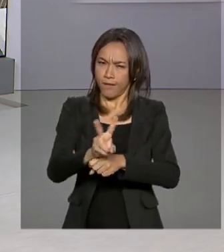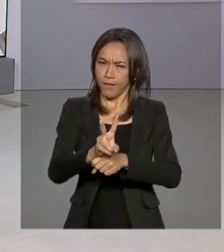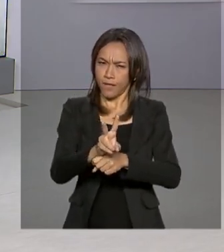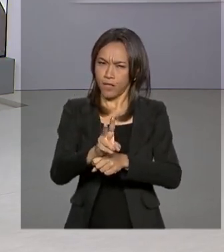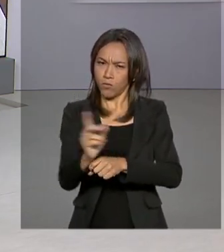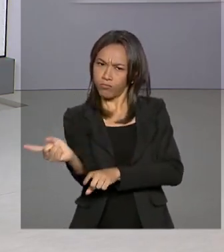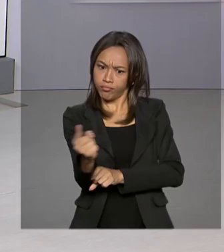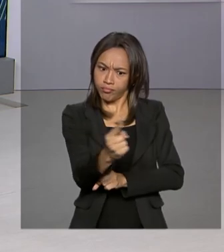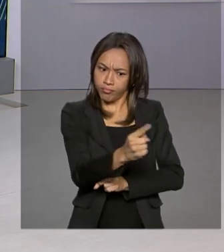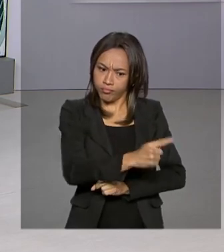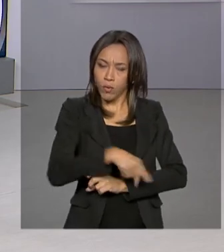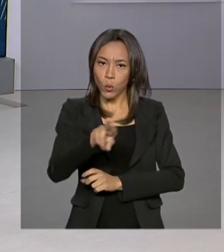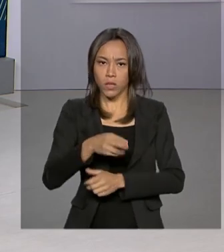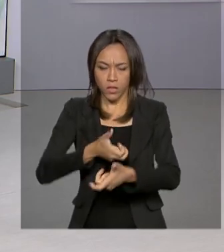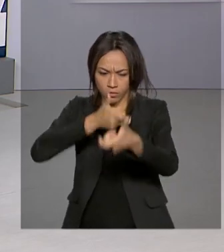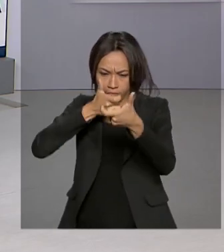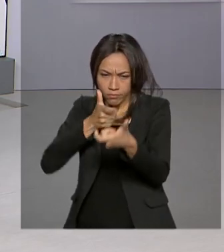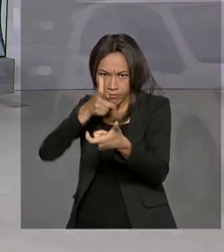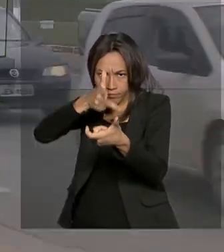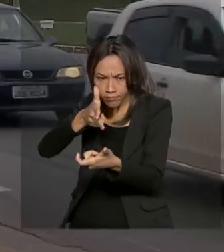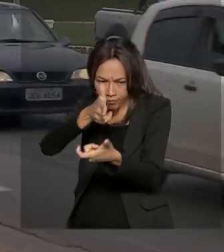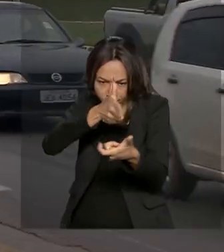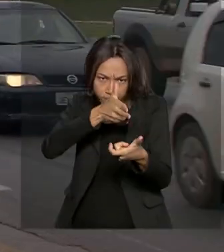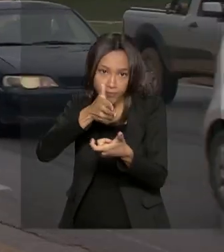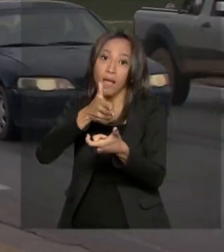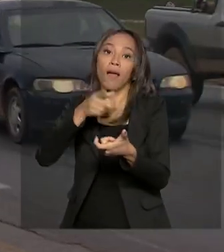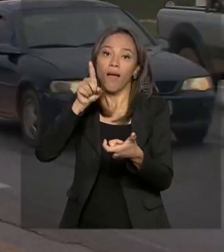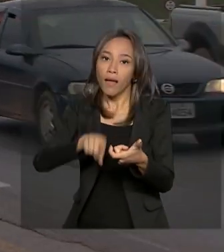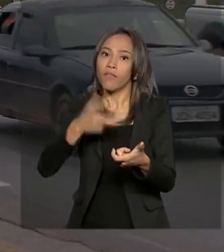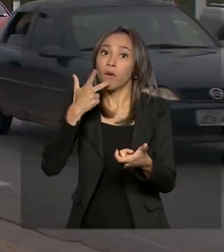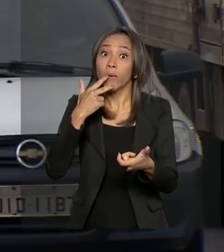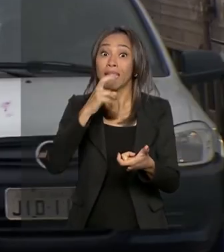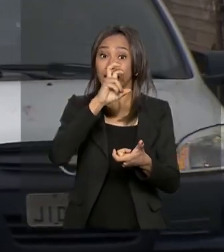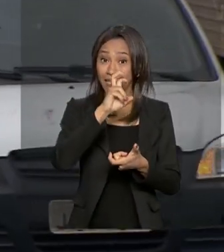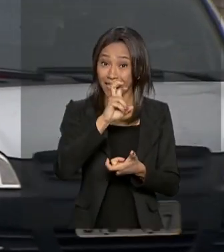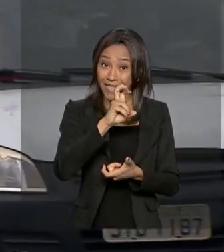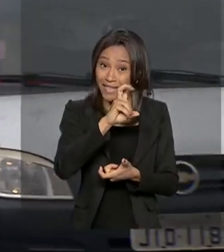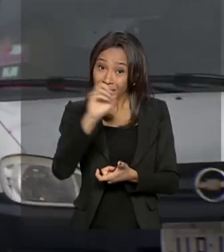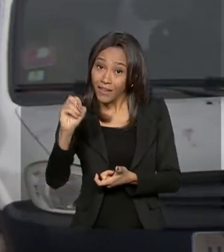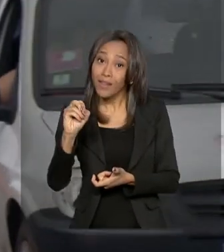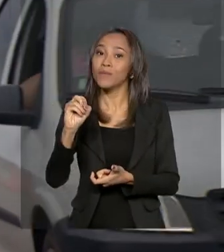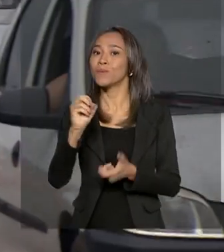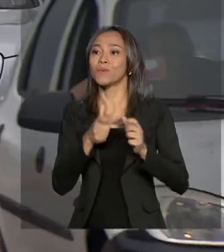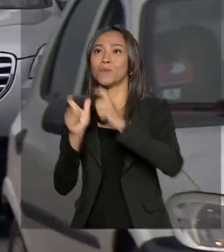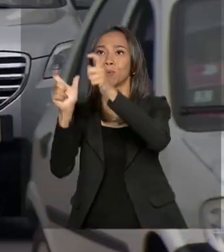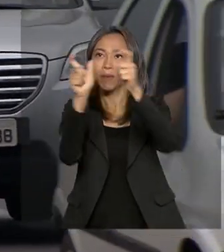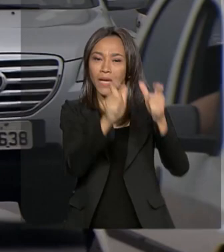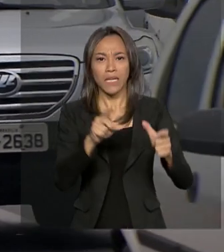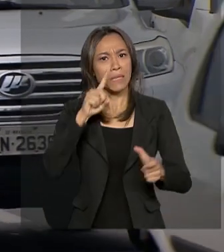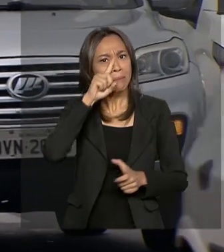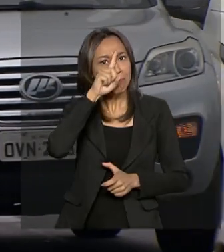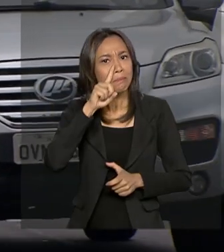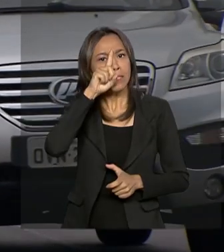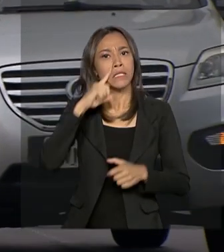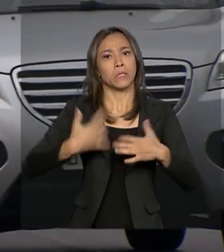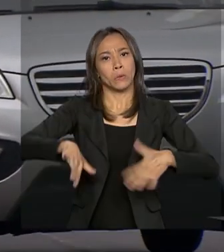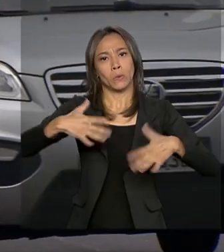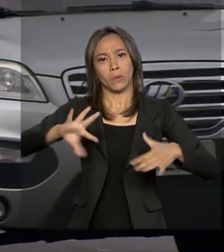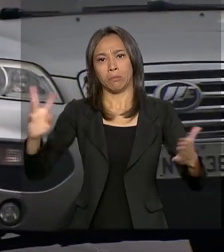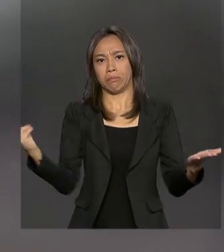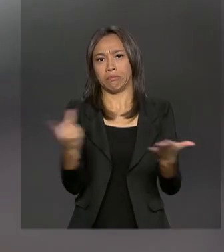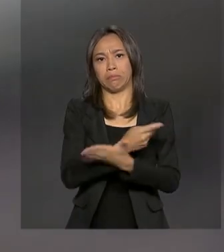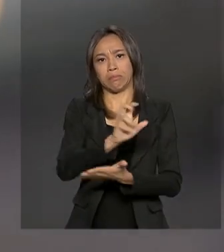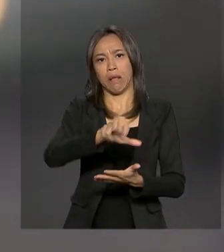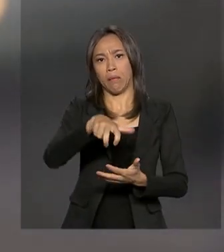dos equipamentos. A PRF informa que a prioridade são 500 trechos que oferecem maiores riscos de acidentes, de